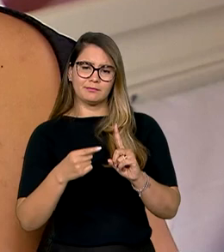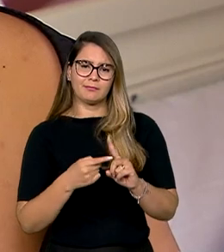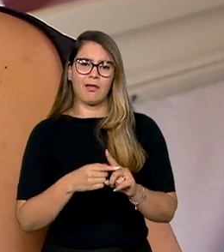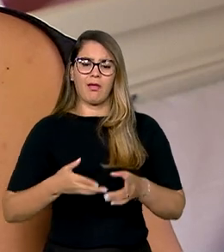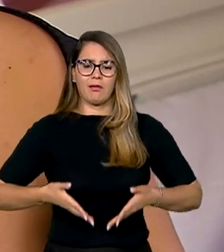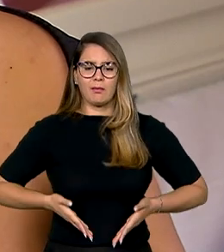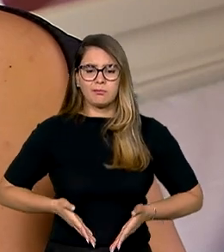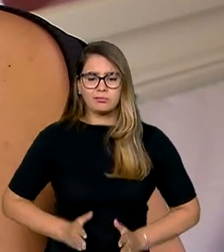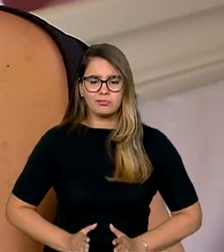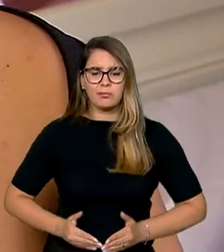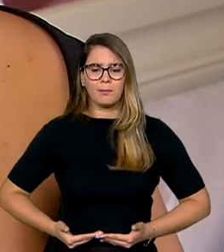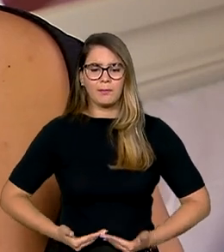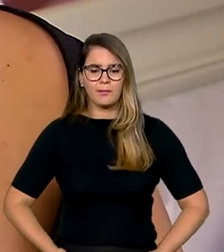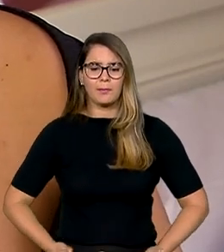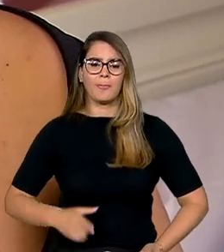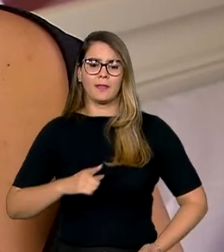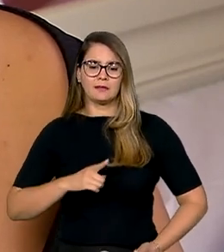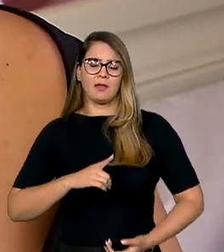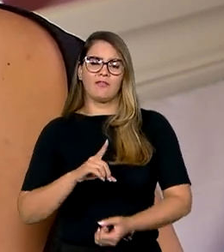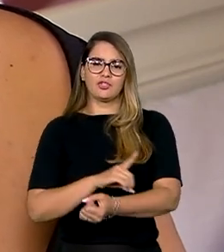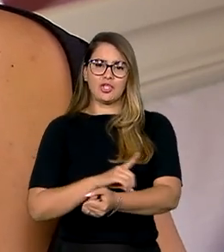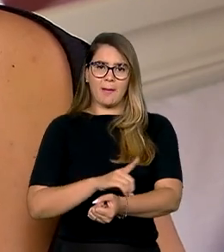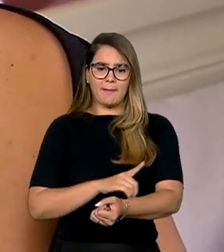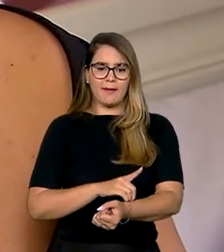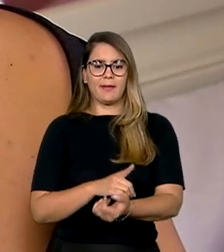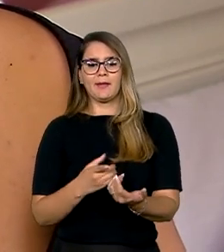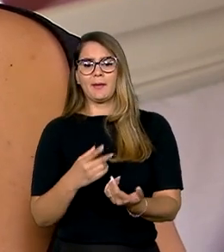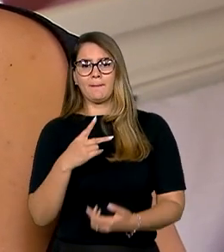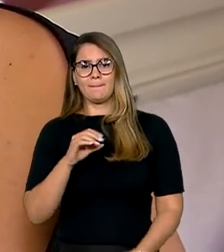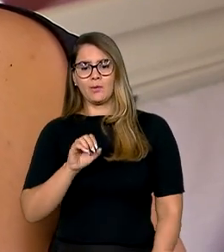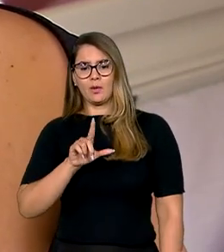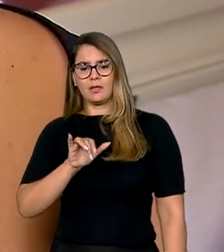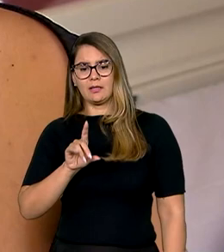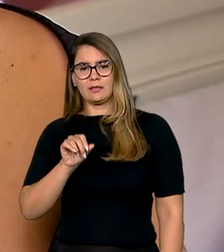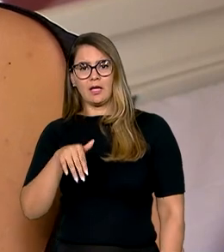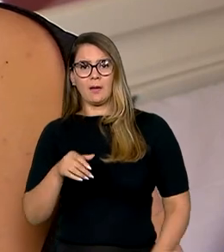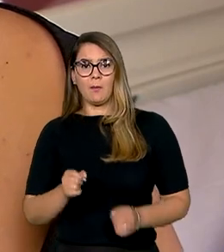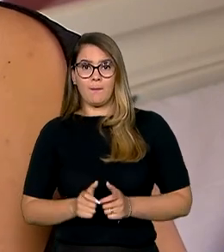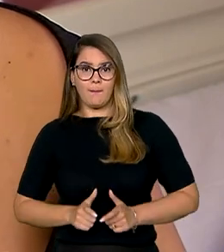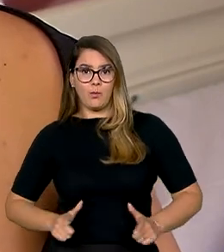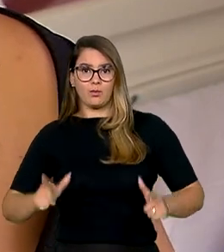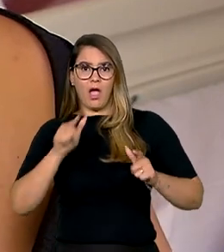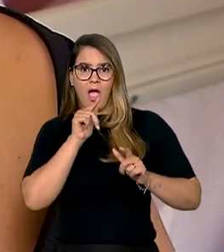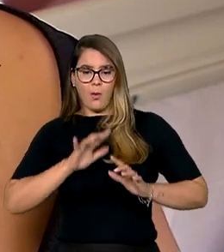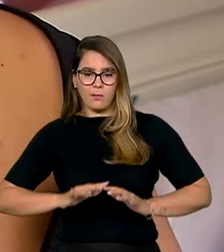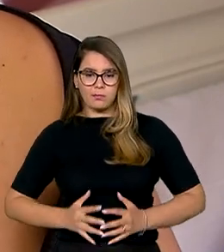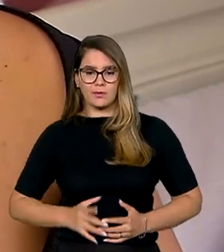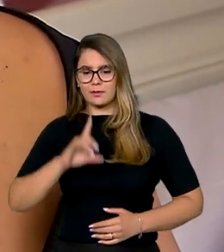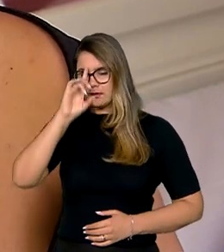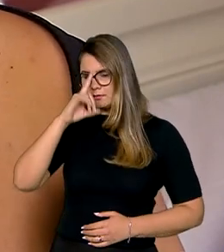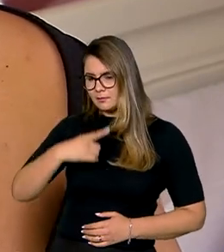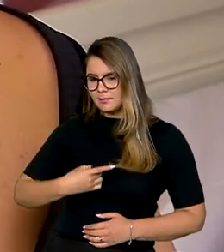rompeu, tive diabetes intracional, polidâmico, que é excesso de líquido amniótico, depressão,